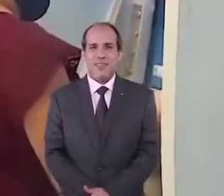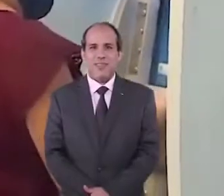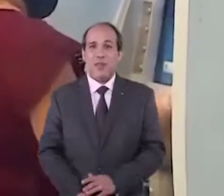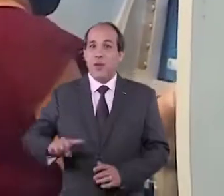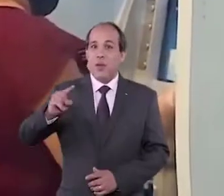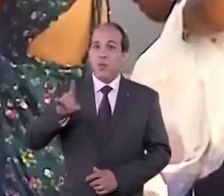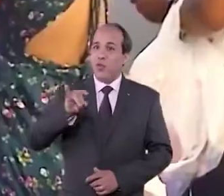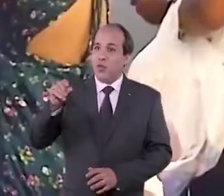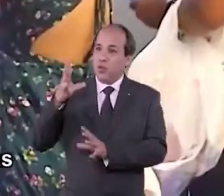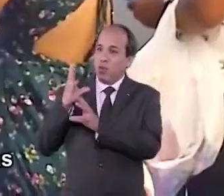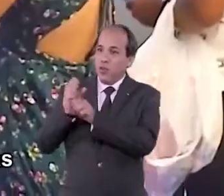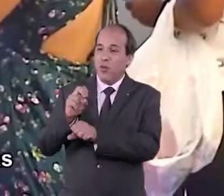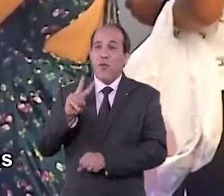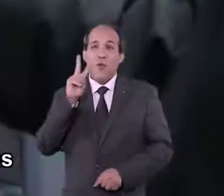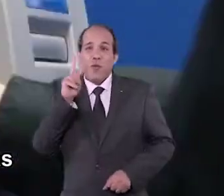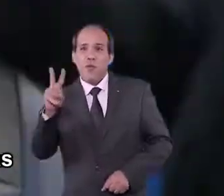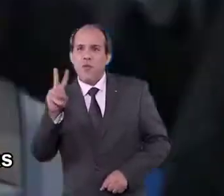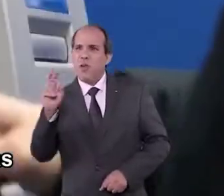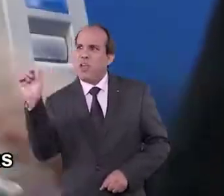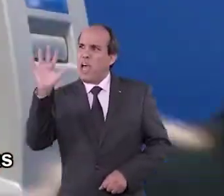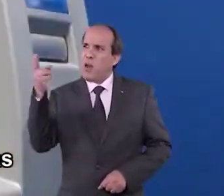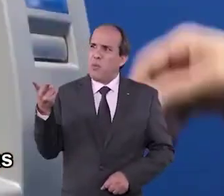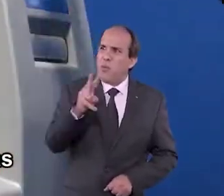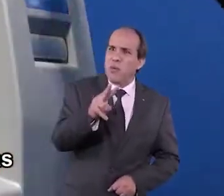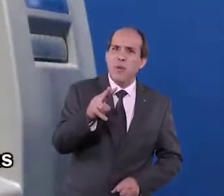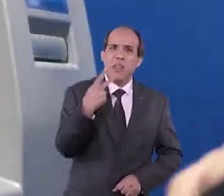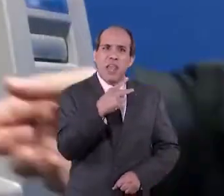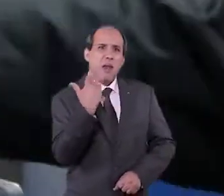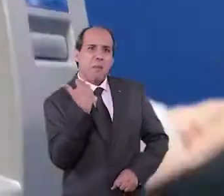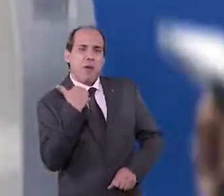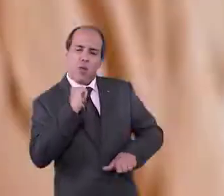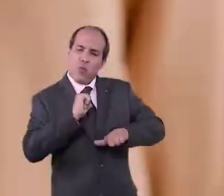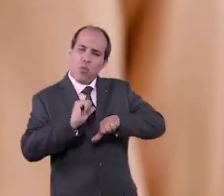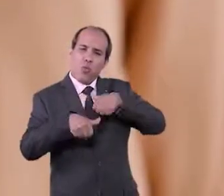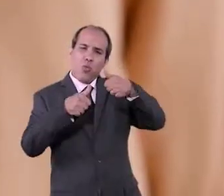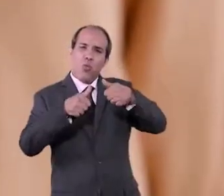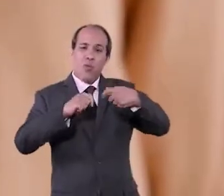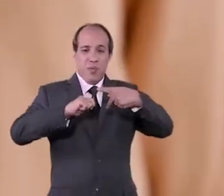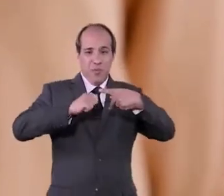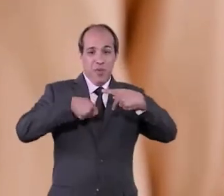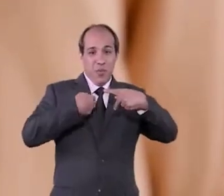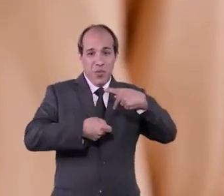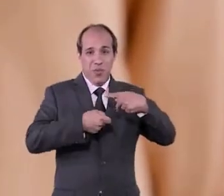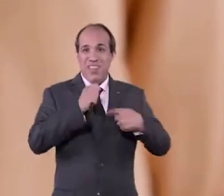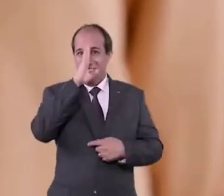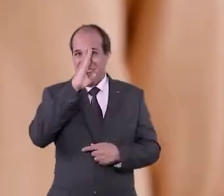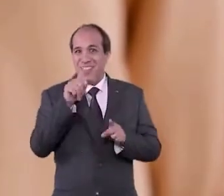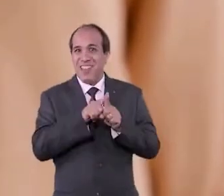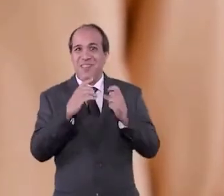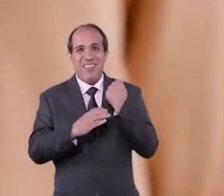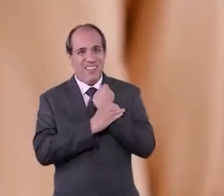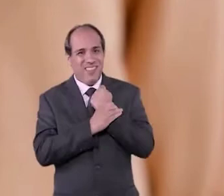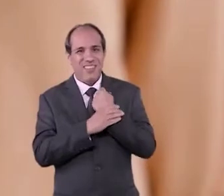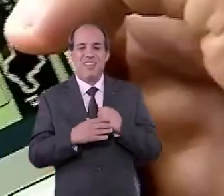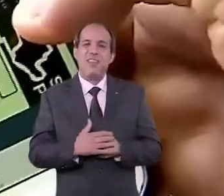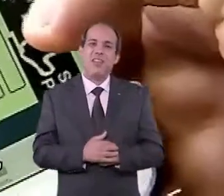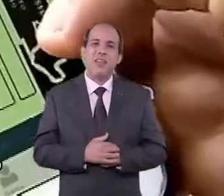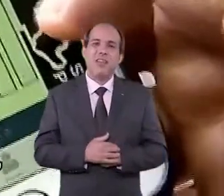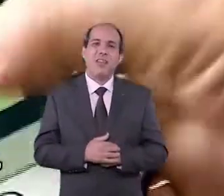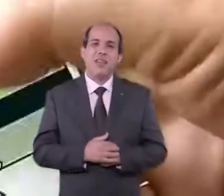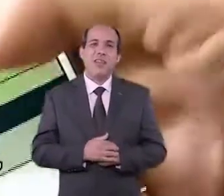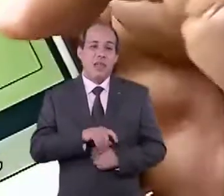Em mil dias, vimos as caras transferências bancárias serem substituídas pelo PIX, gratuito e seguro.